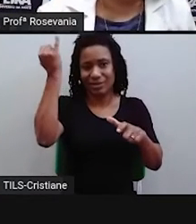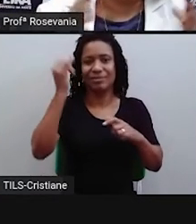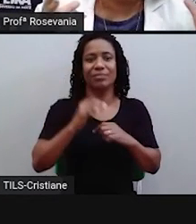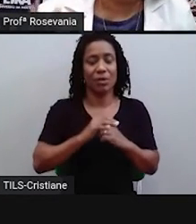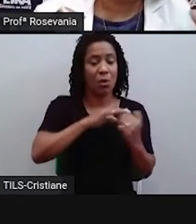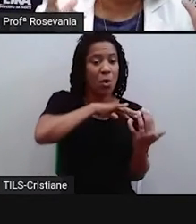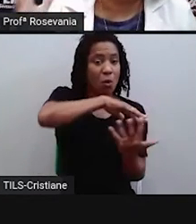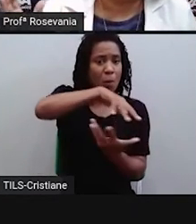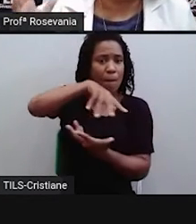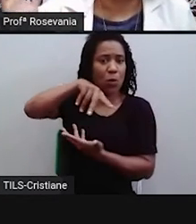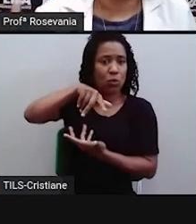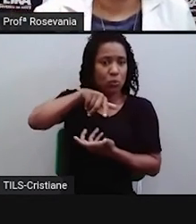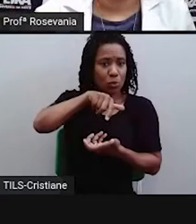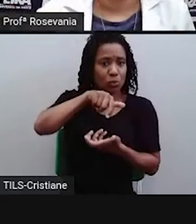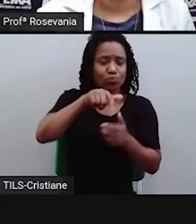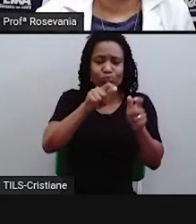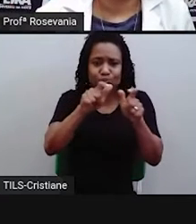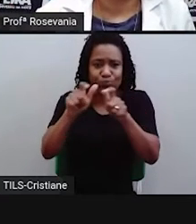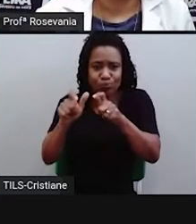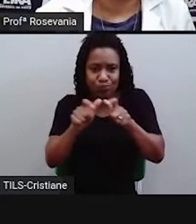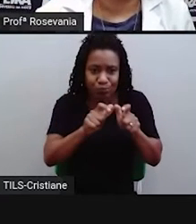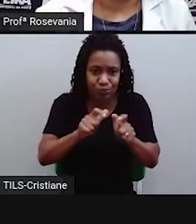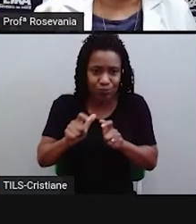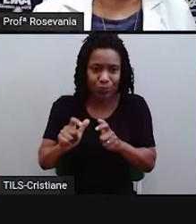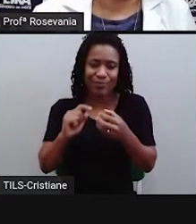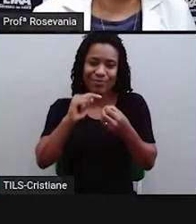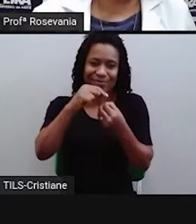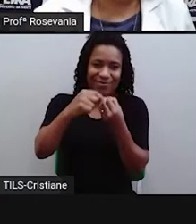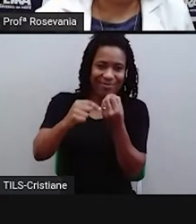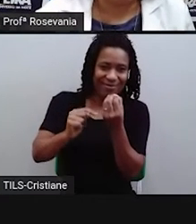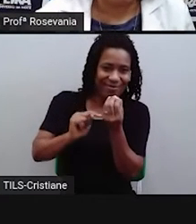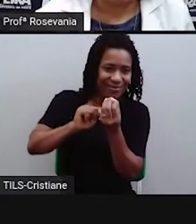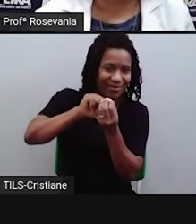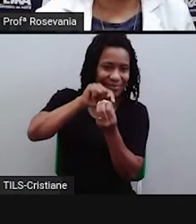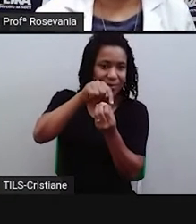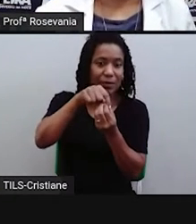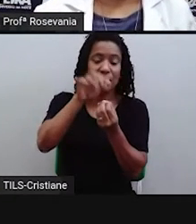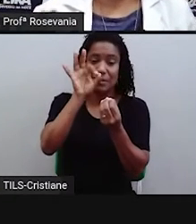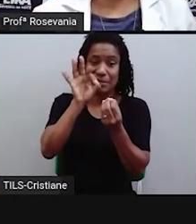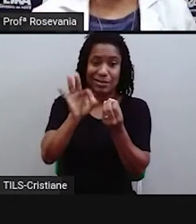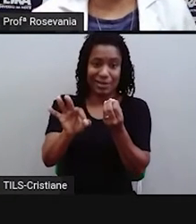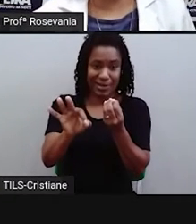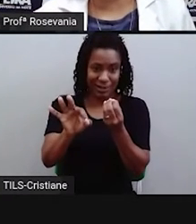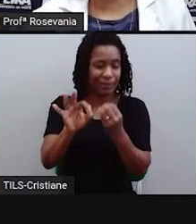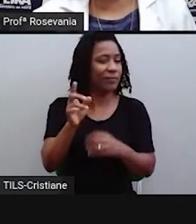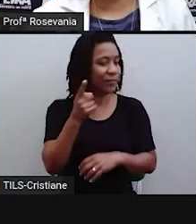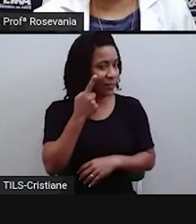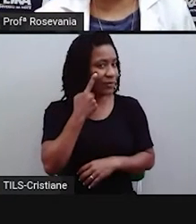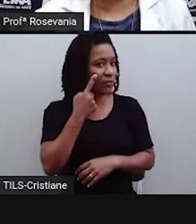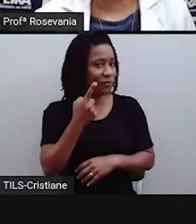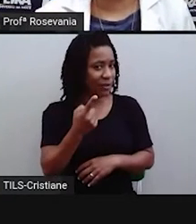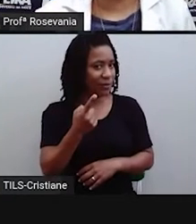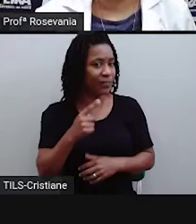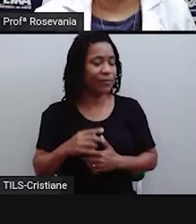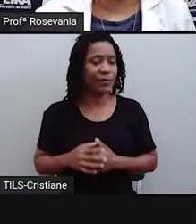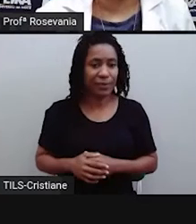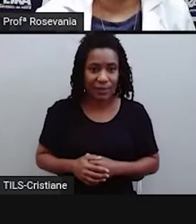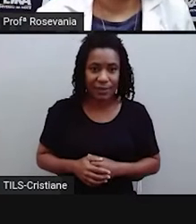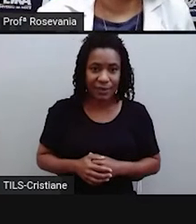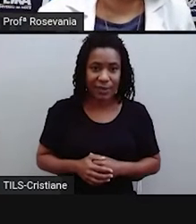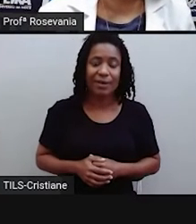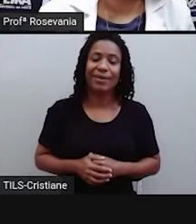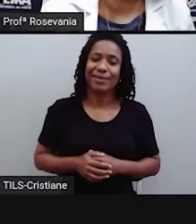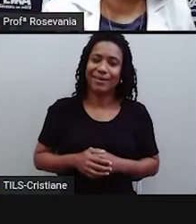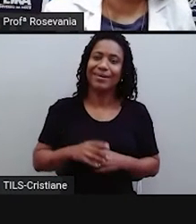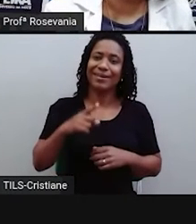para que funcionasse ali aquele sistema de localização de forma exata. E uma dessas formas é exatamente